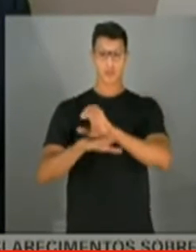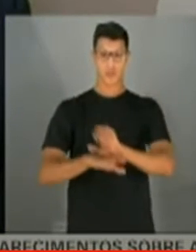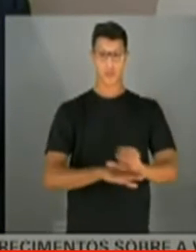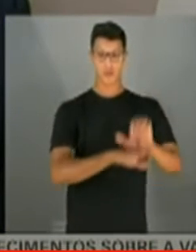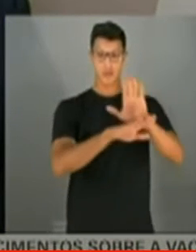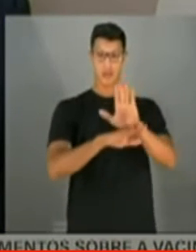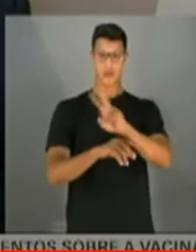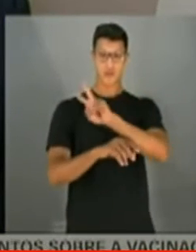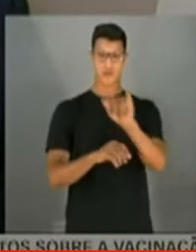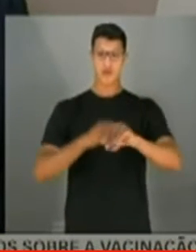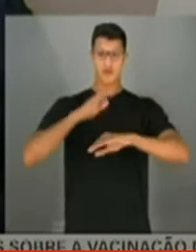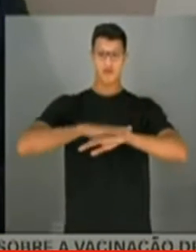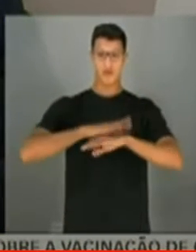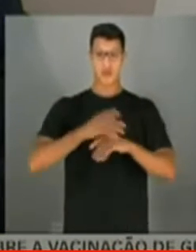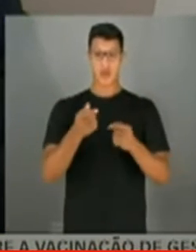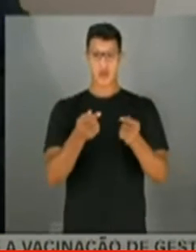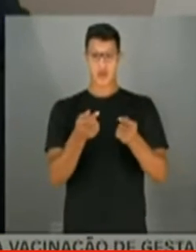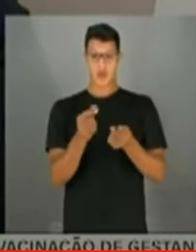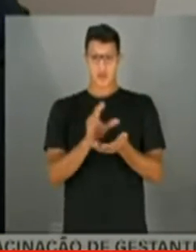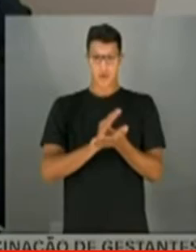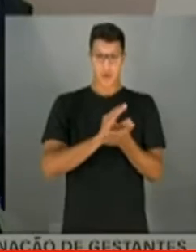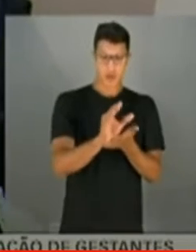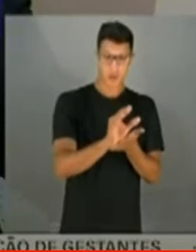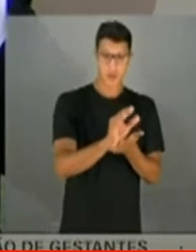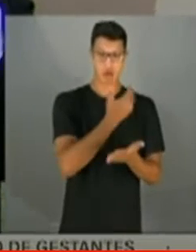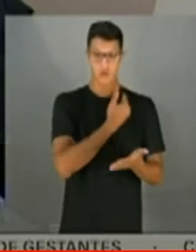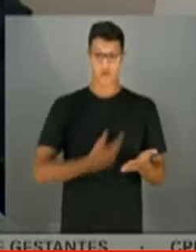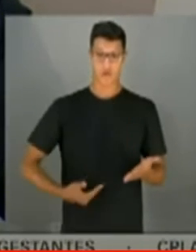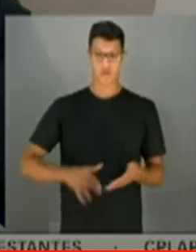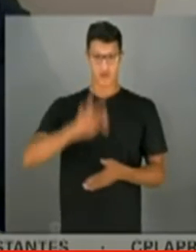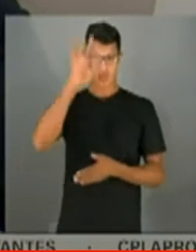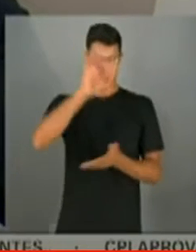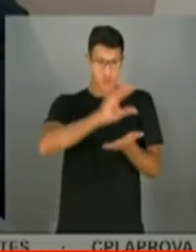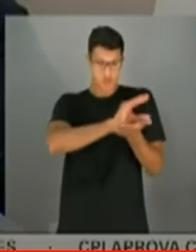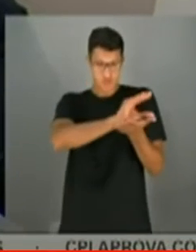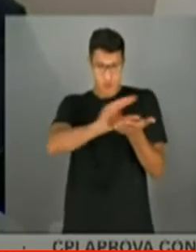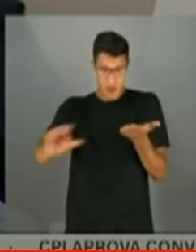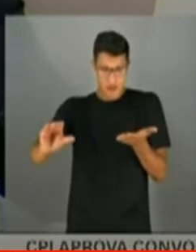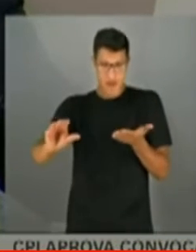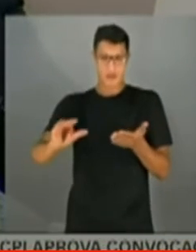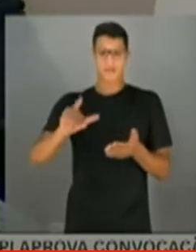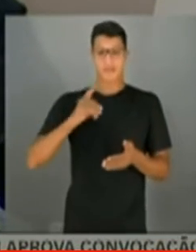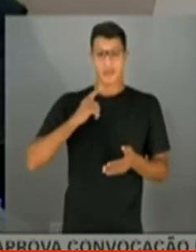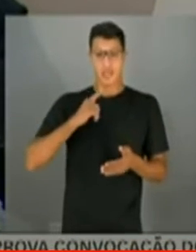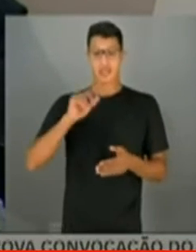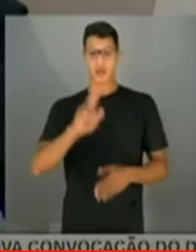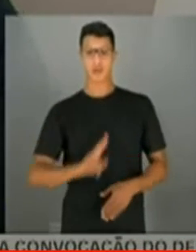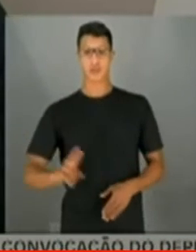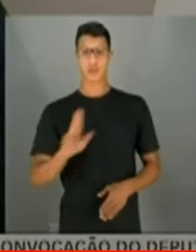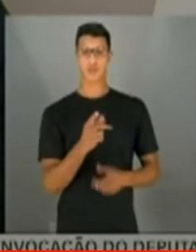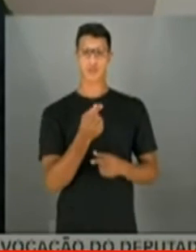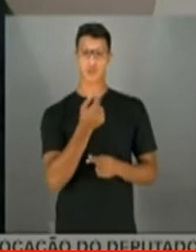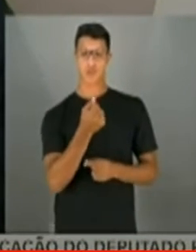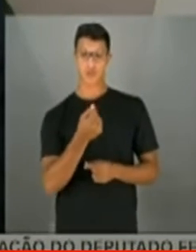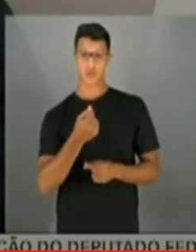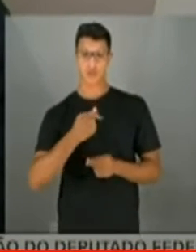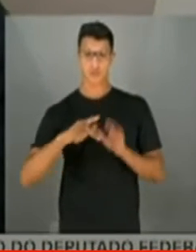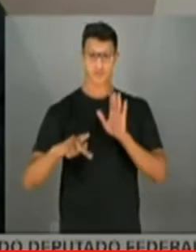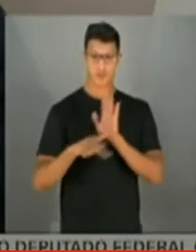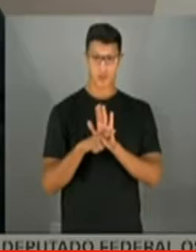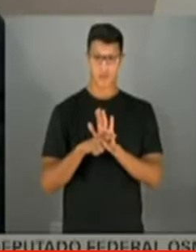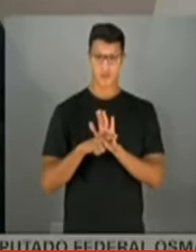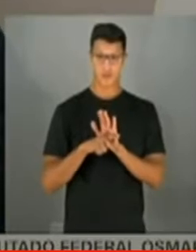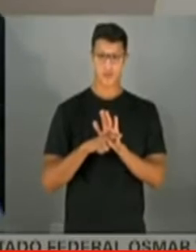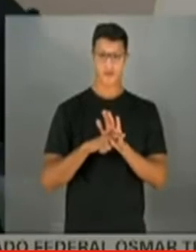vai executar o orçamento, o recurso que o governo federal passa, ele está utilizando recursos próprios